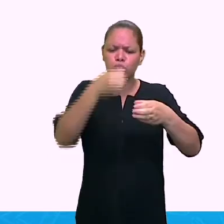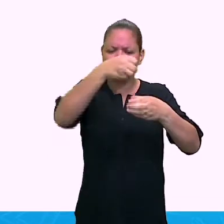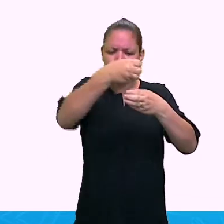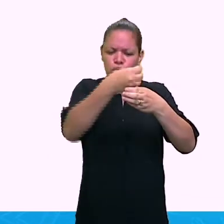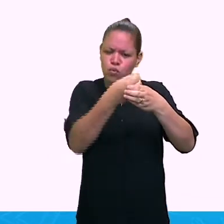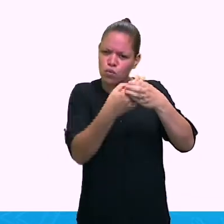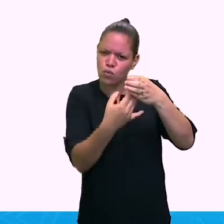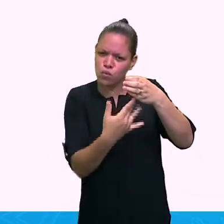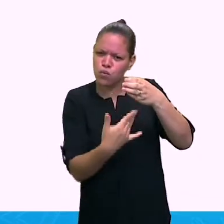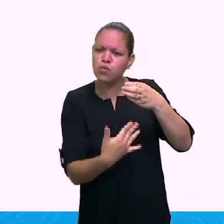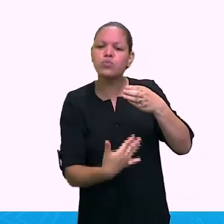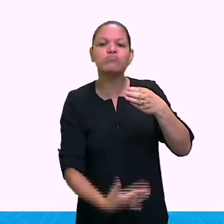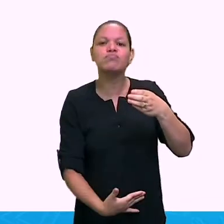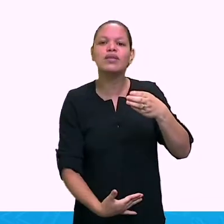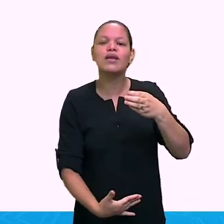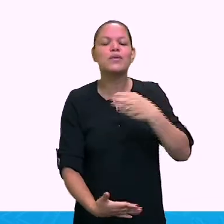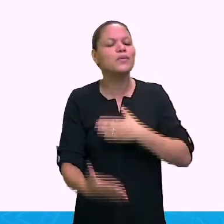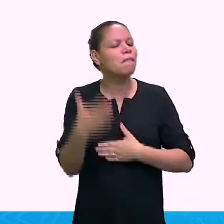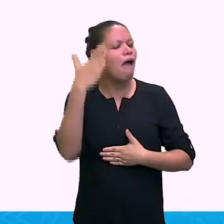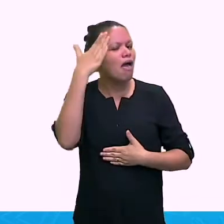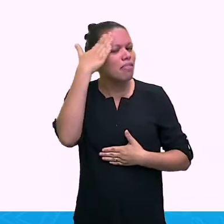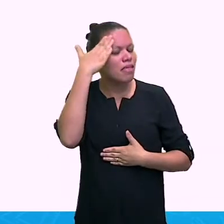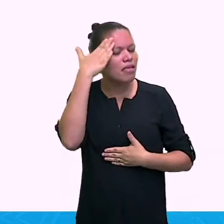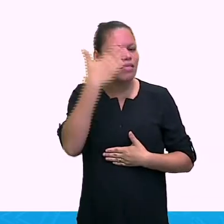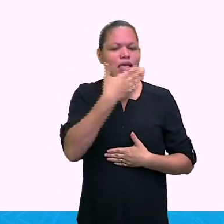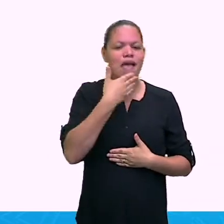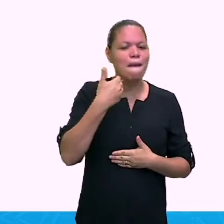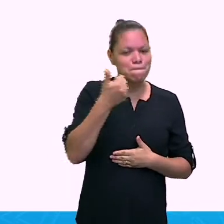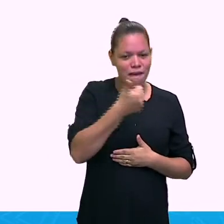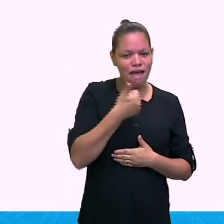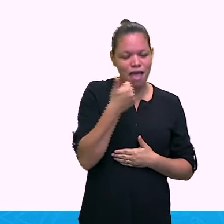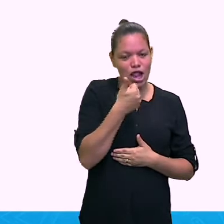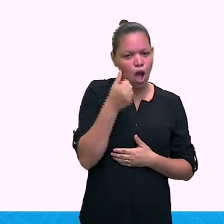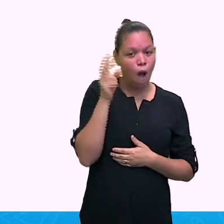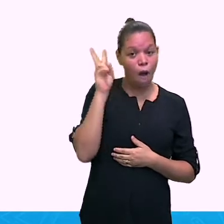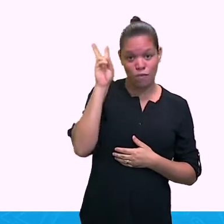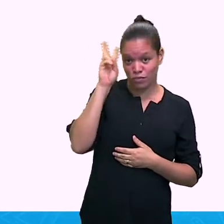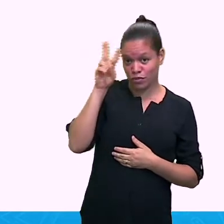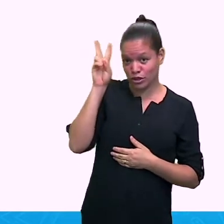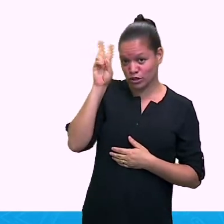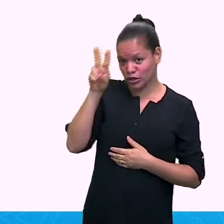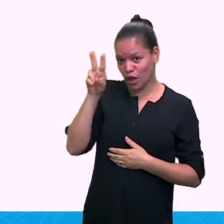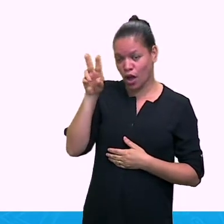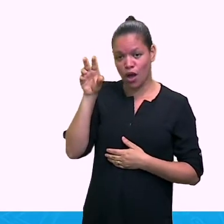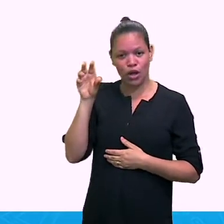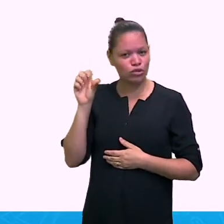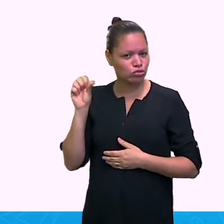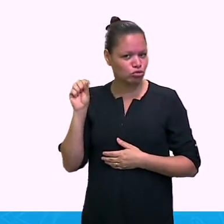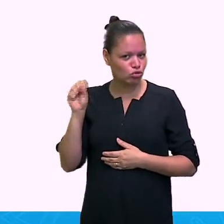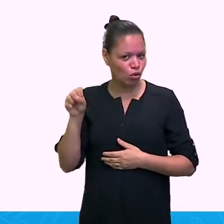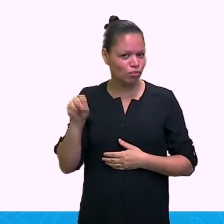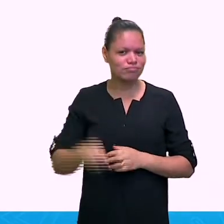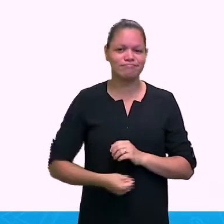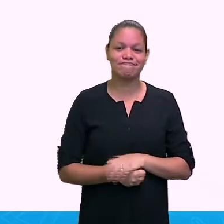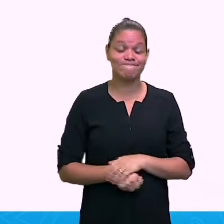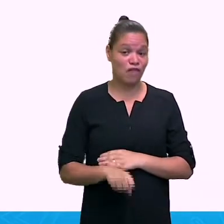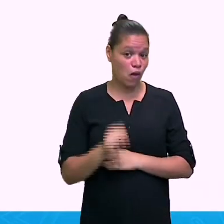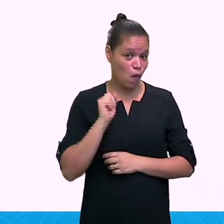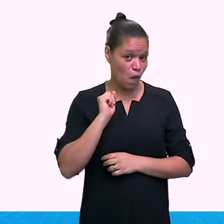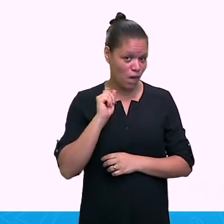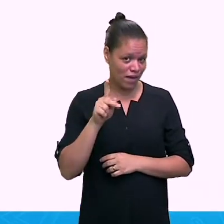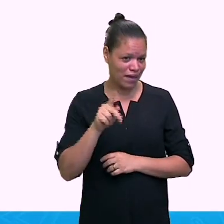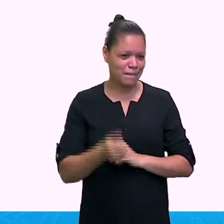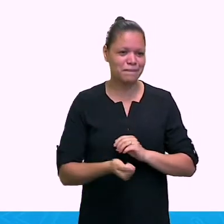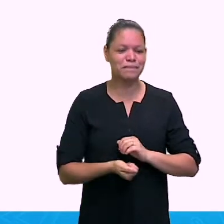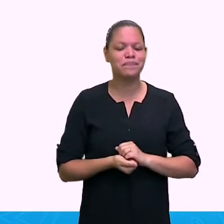conseguir entender isso tudo em uma bio só. Let's go! Nós temos aqui uma